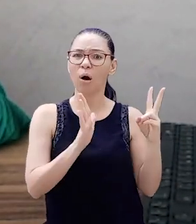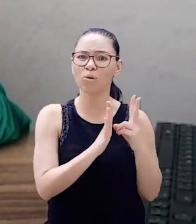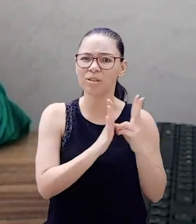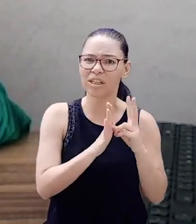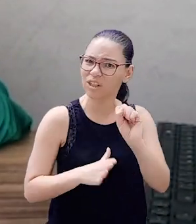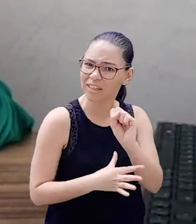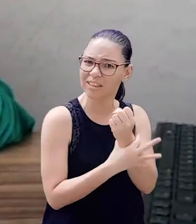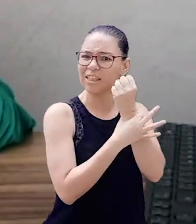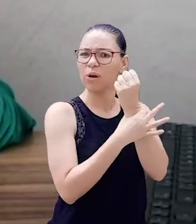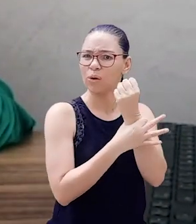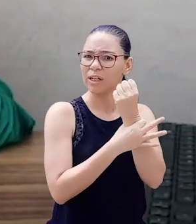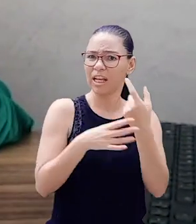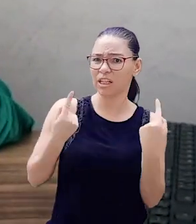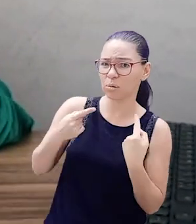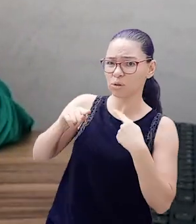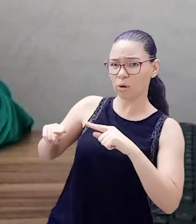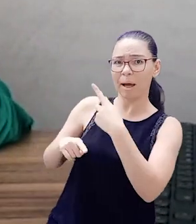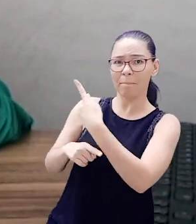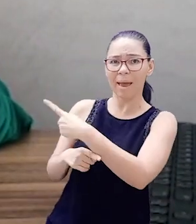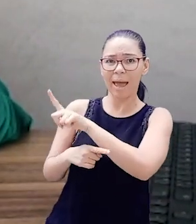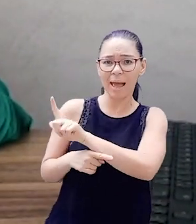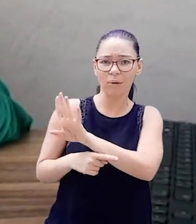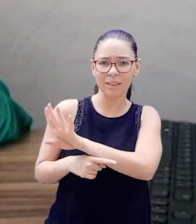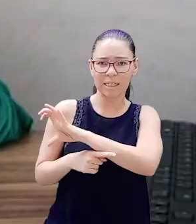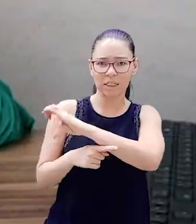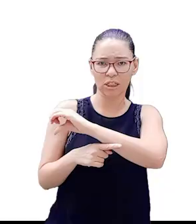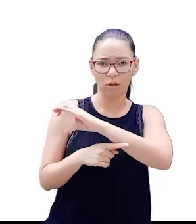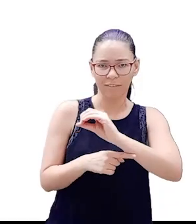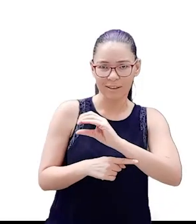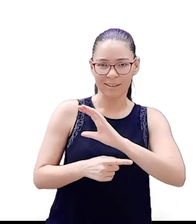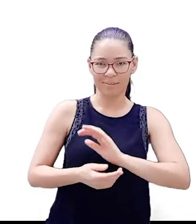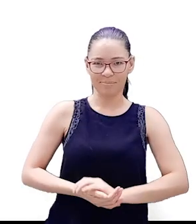dos povos indígenas. Não ao PL 490.